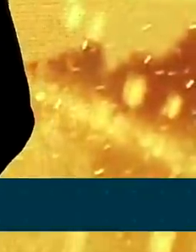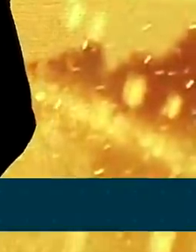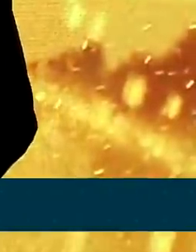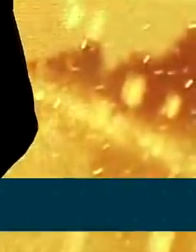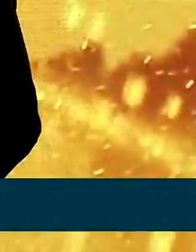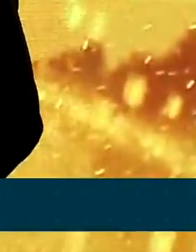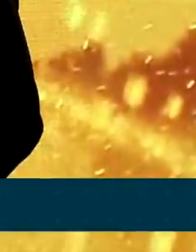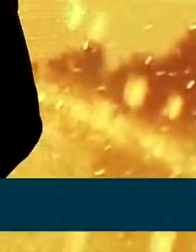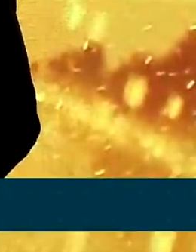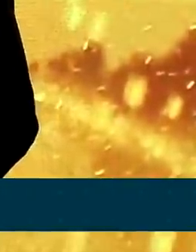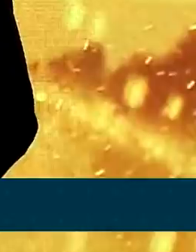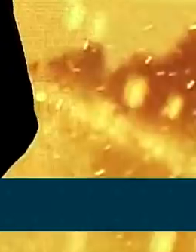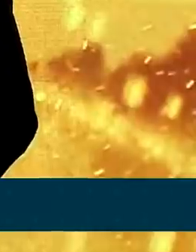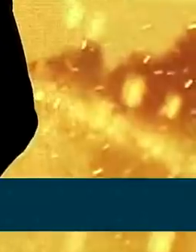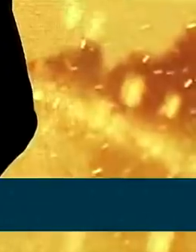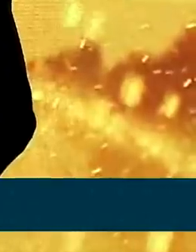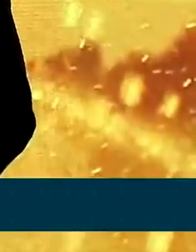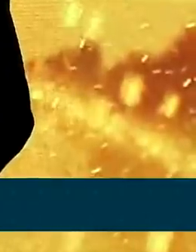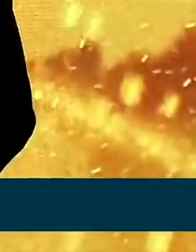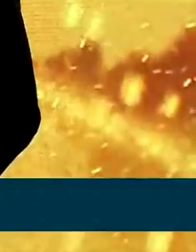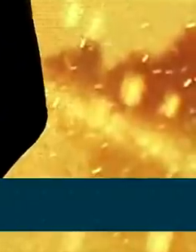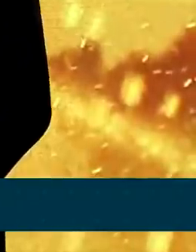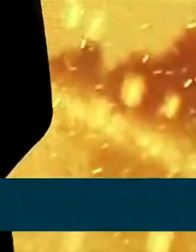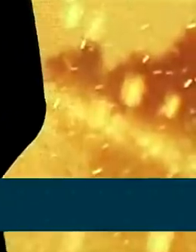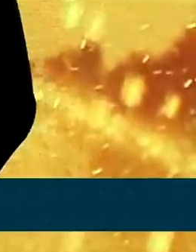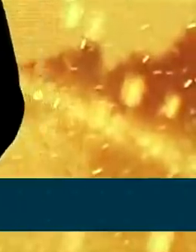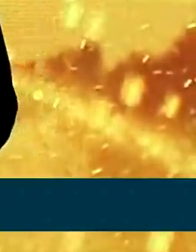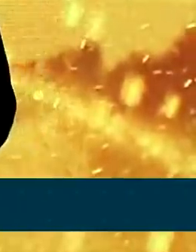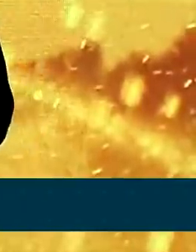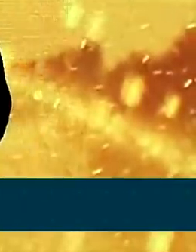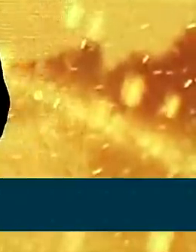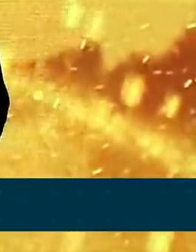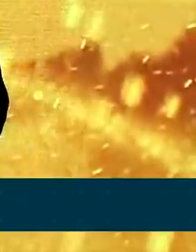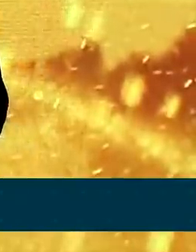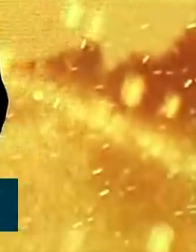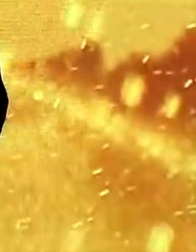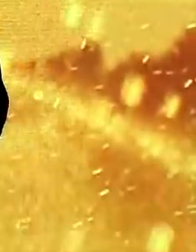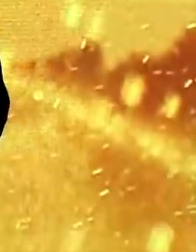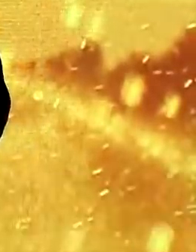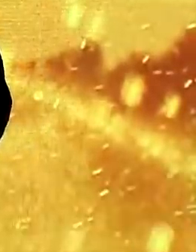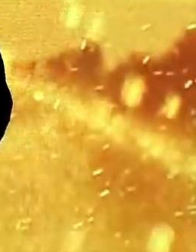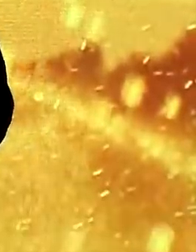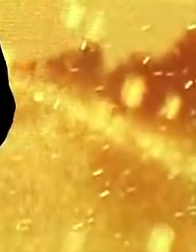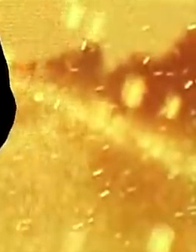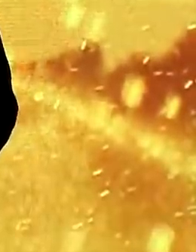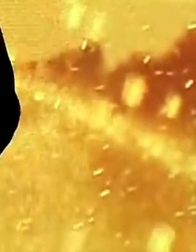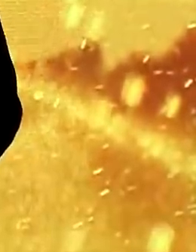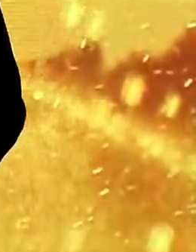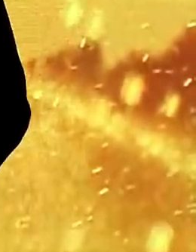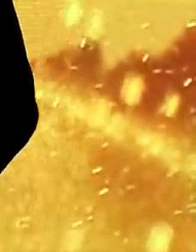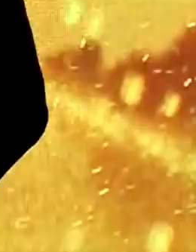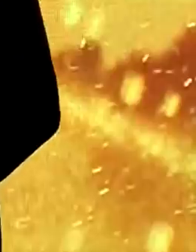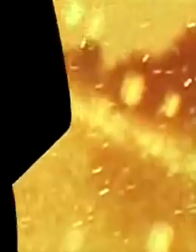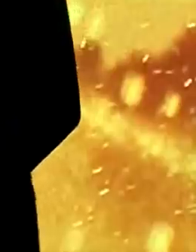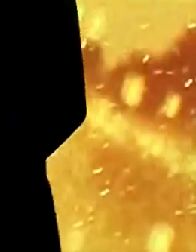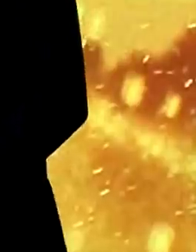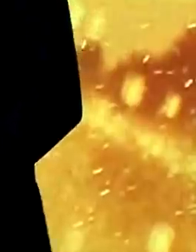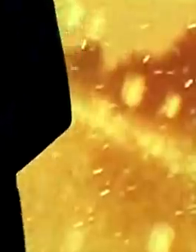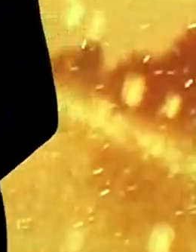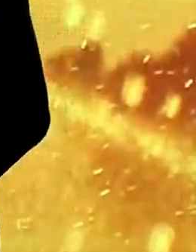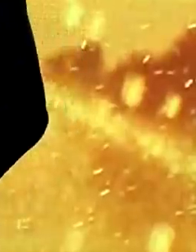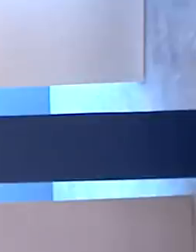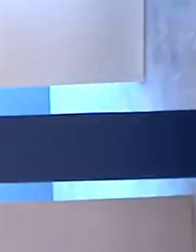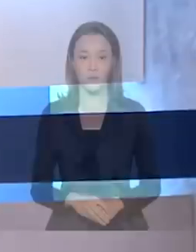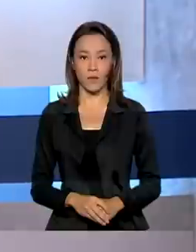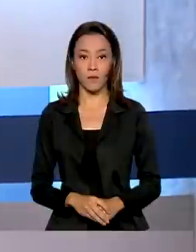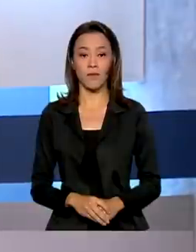não só a nossa segurança alimentar, bem como alimentação para mais de um bilhão de pessoas ao redor do